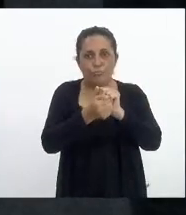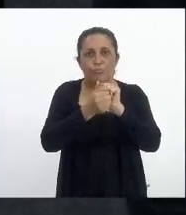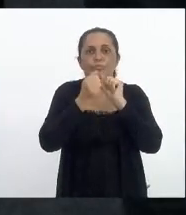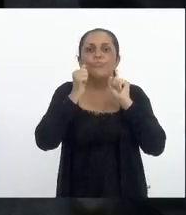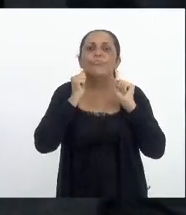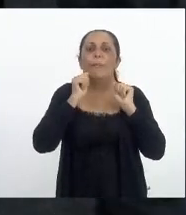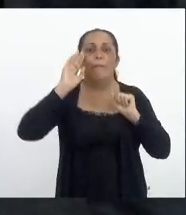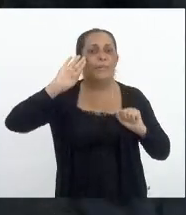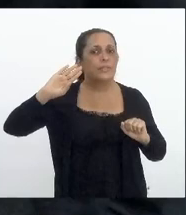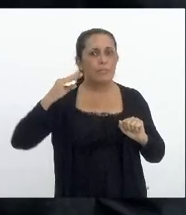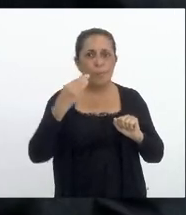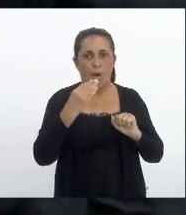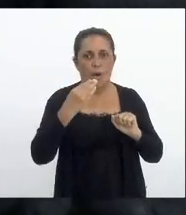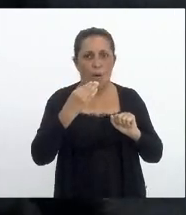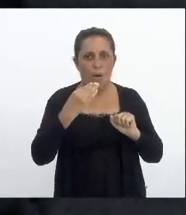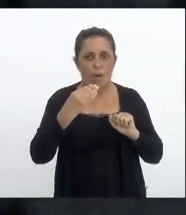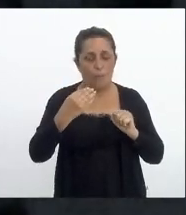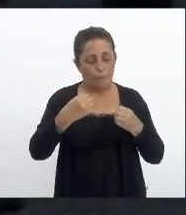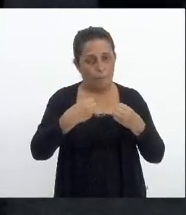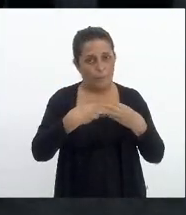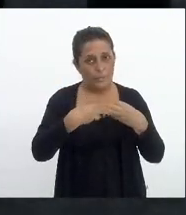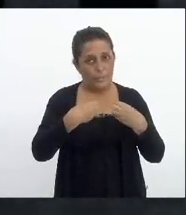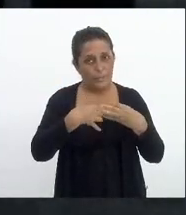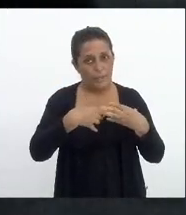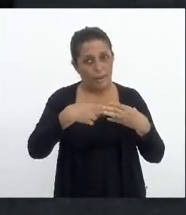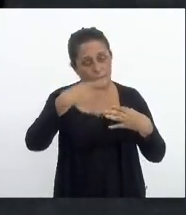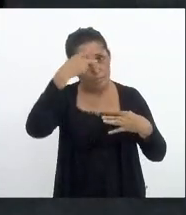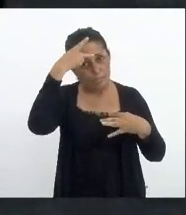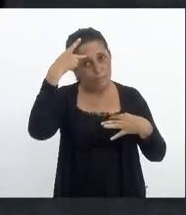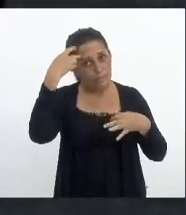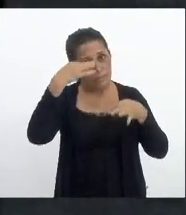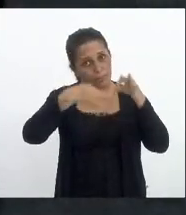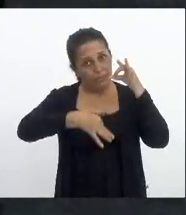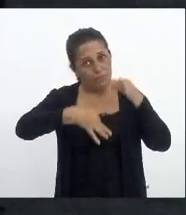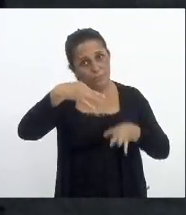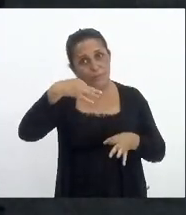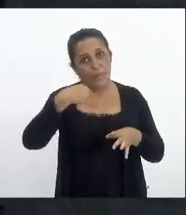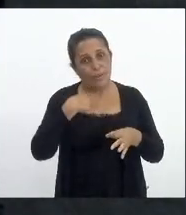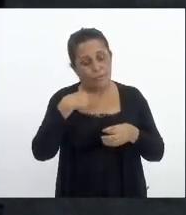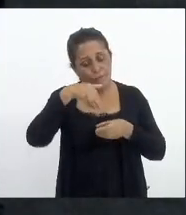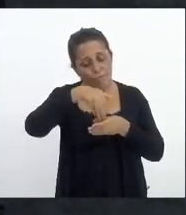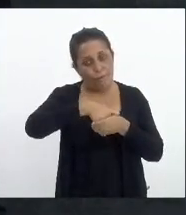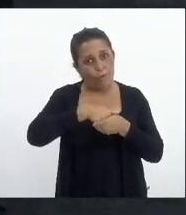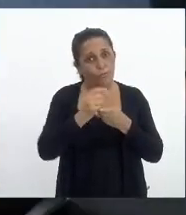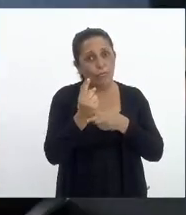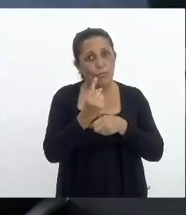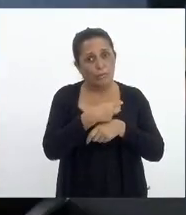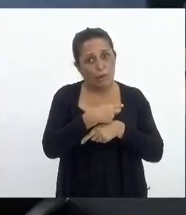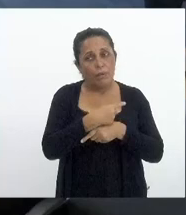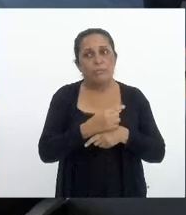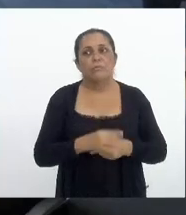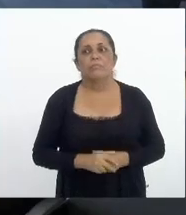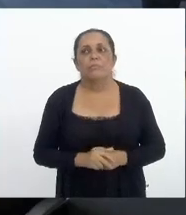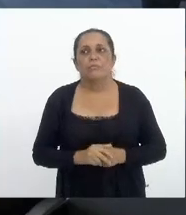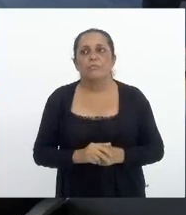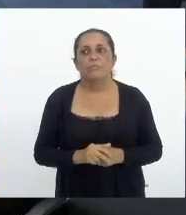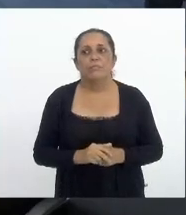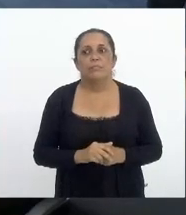me ensinaram os juristas então estou votando contrário presidente